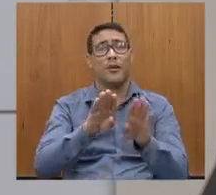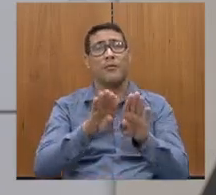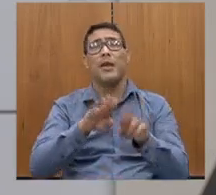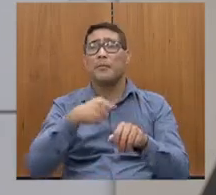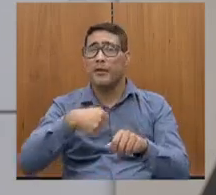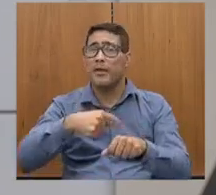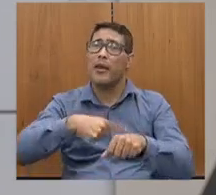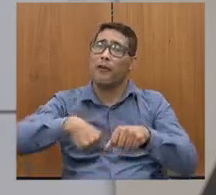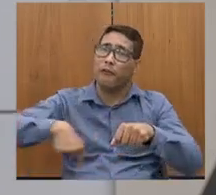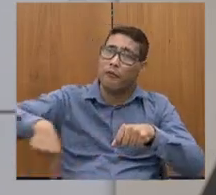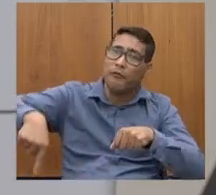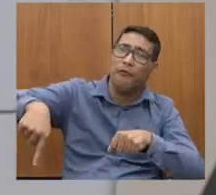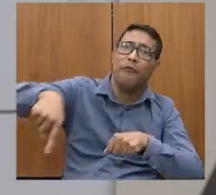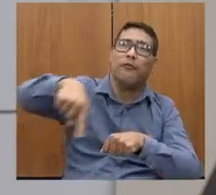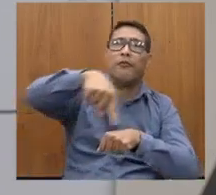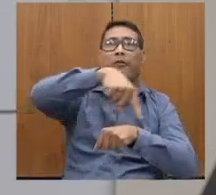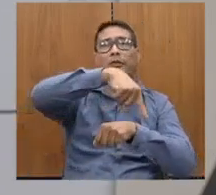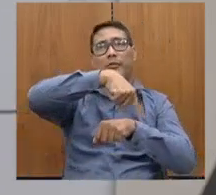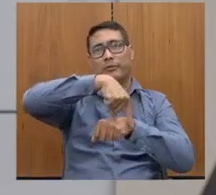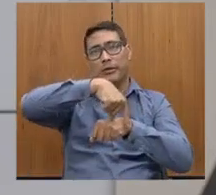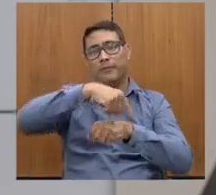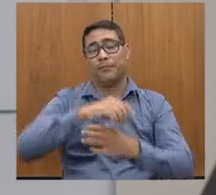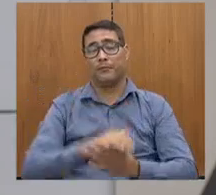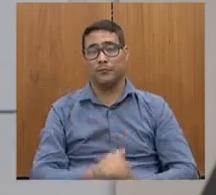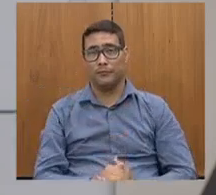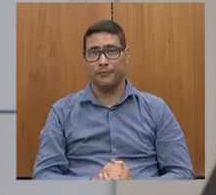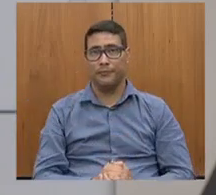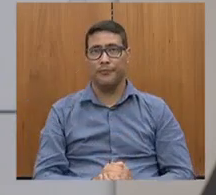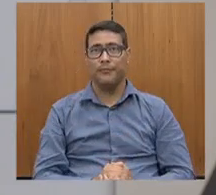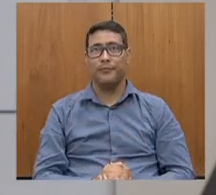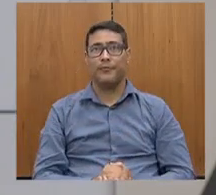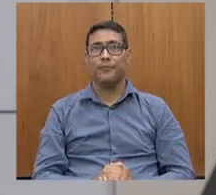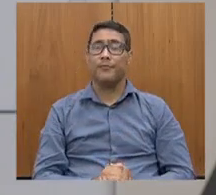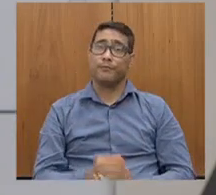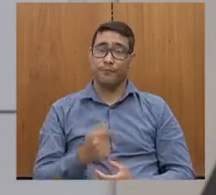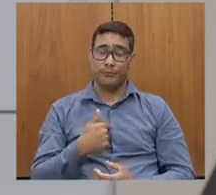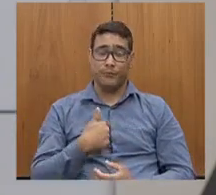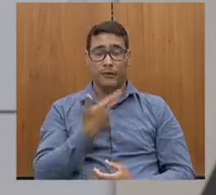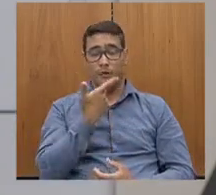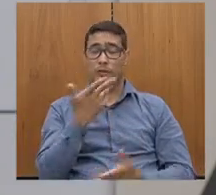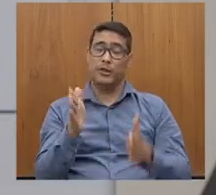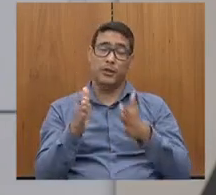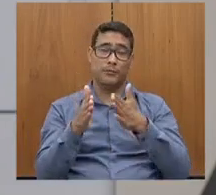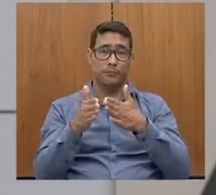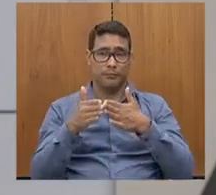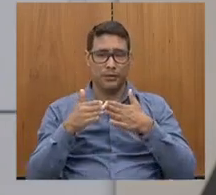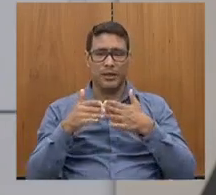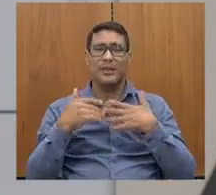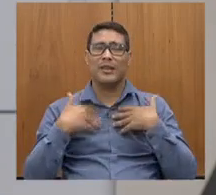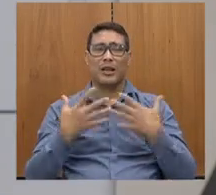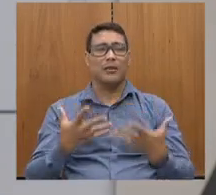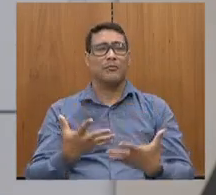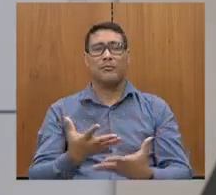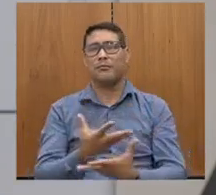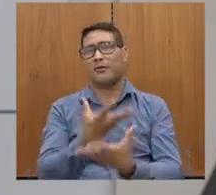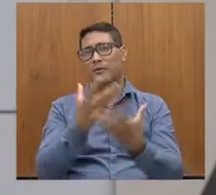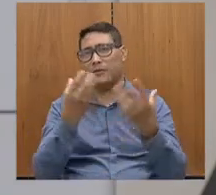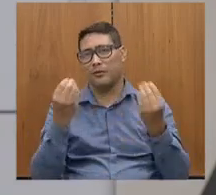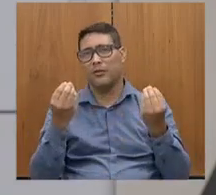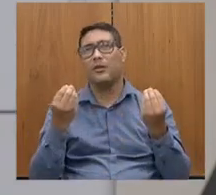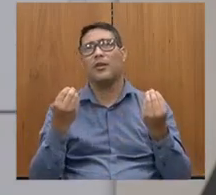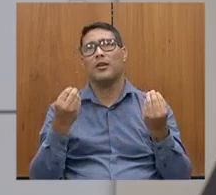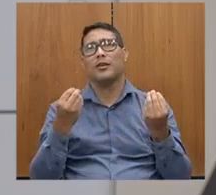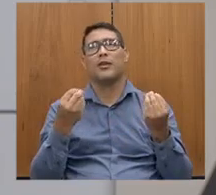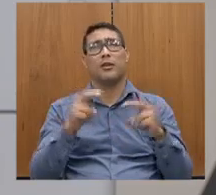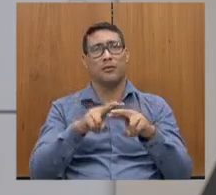então, isso é a nossa reivindicação. Enfim, tem muitas coisas, a gente sabe, no caso da